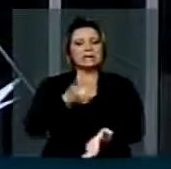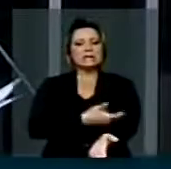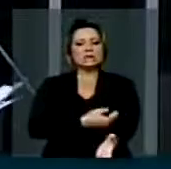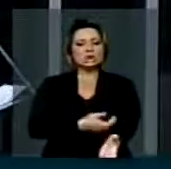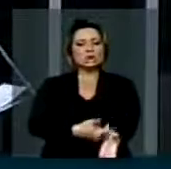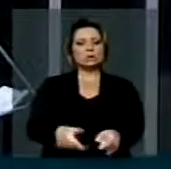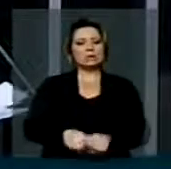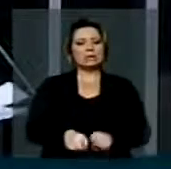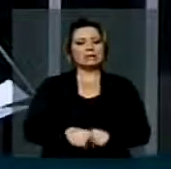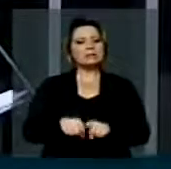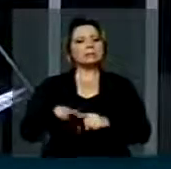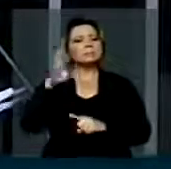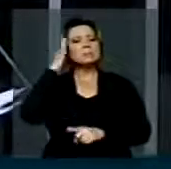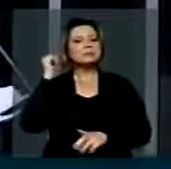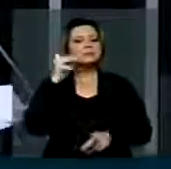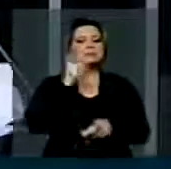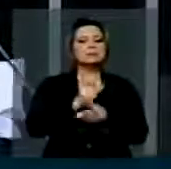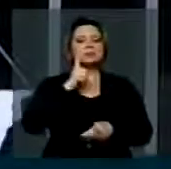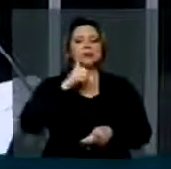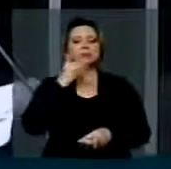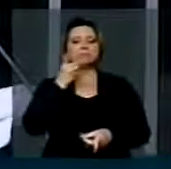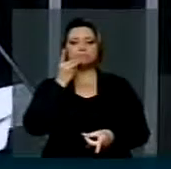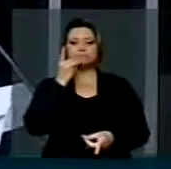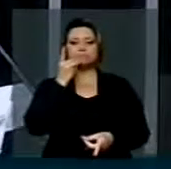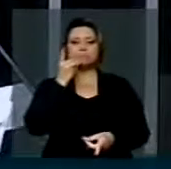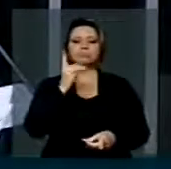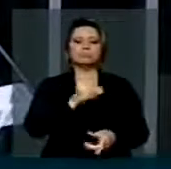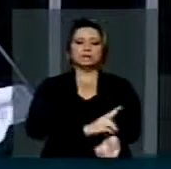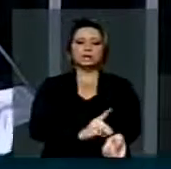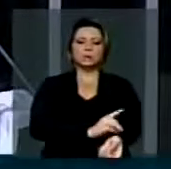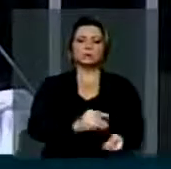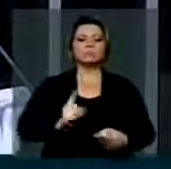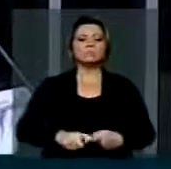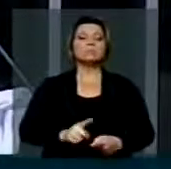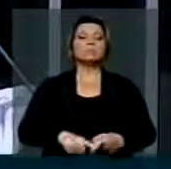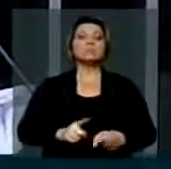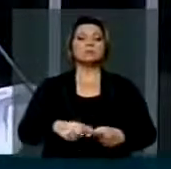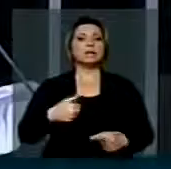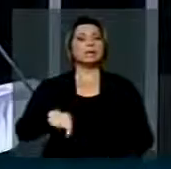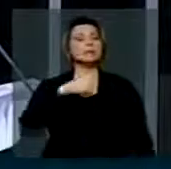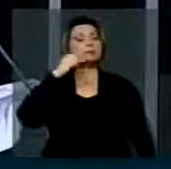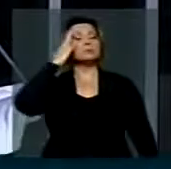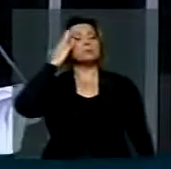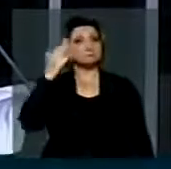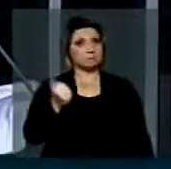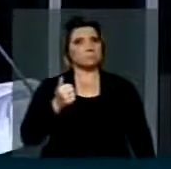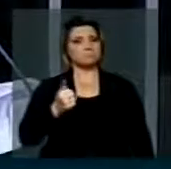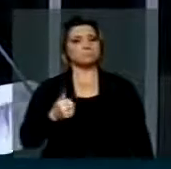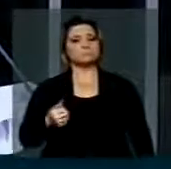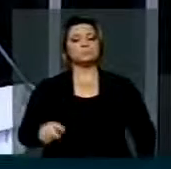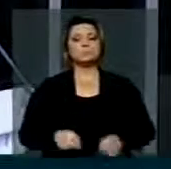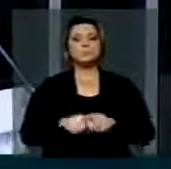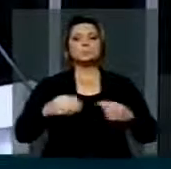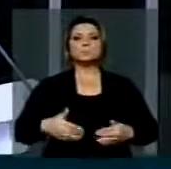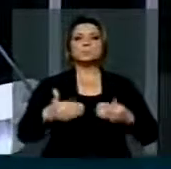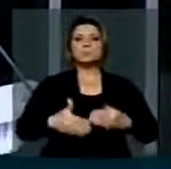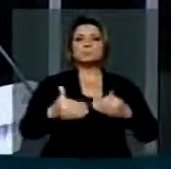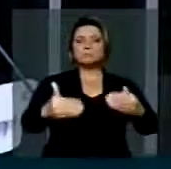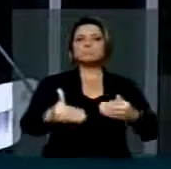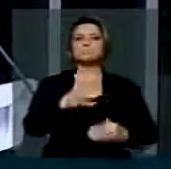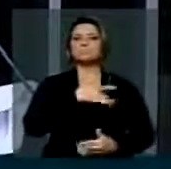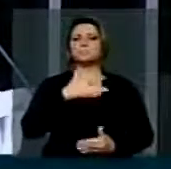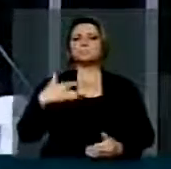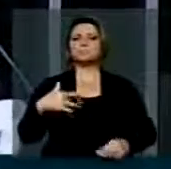básicas de saúde. E assim fiz, Sr. Presidente, porque entendo de que o Ministério da